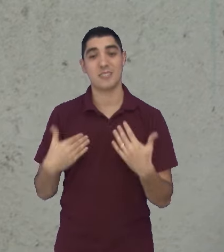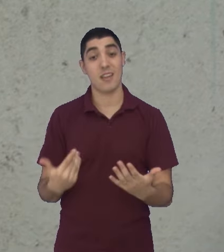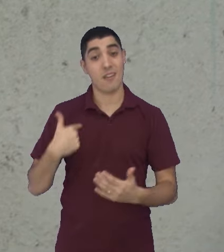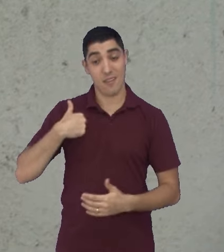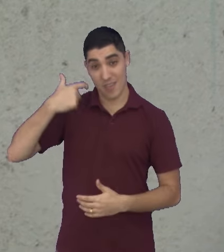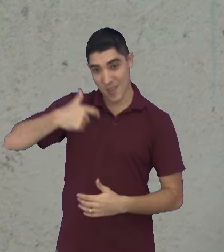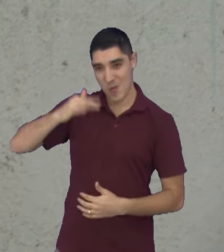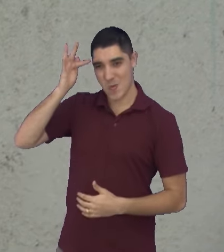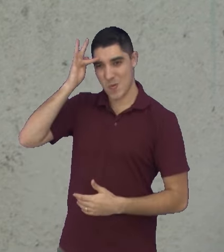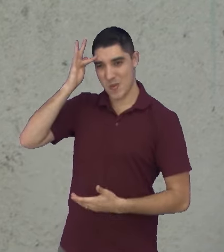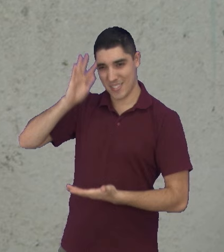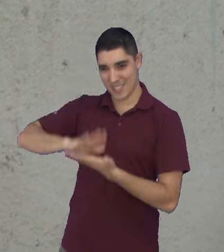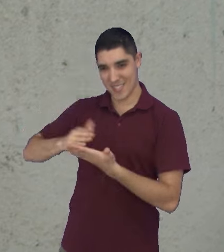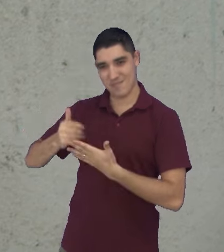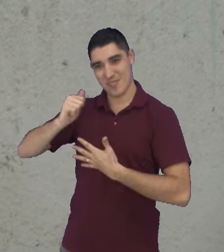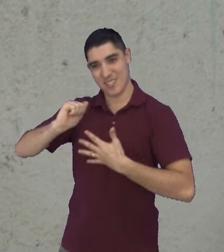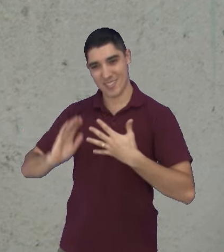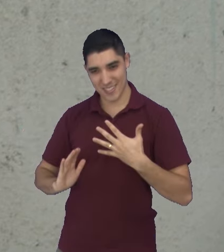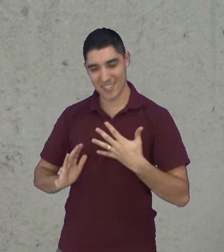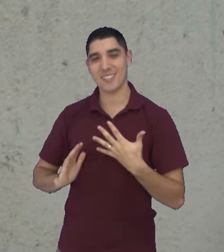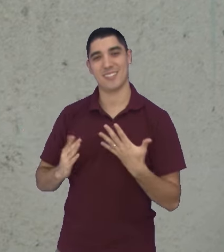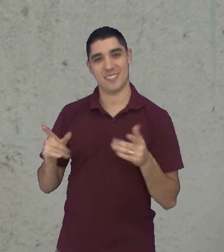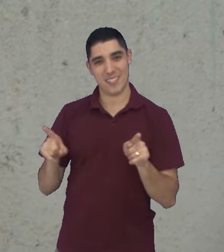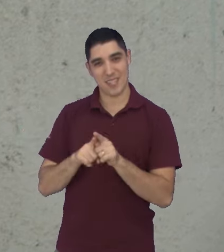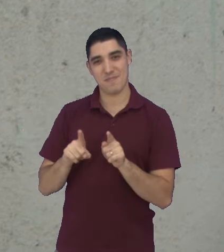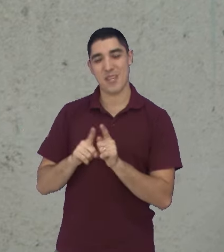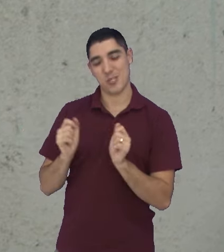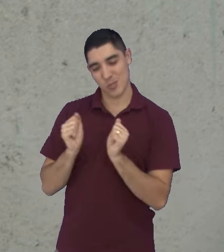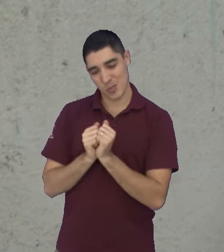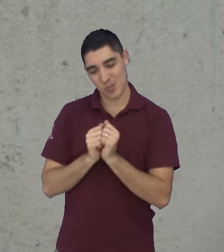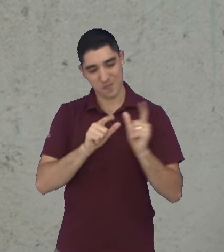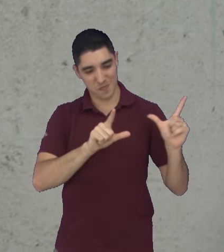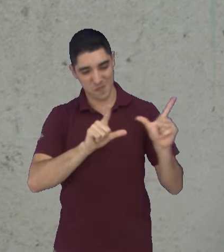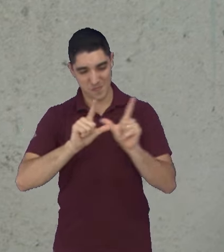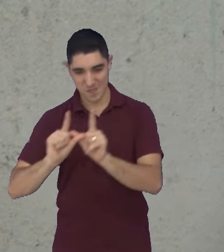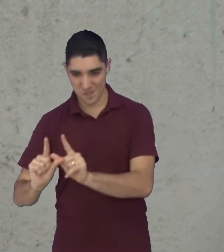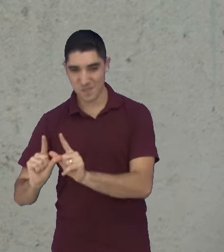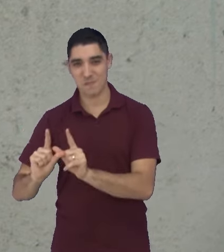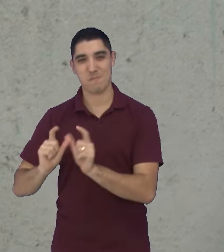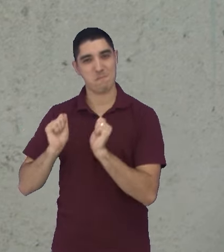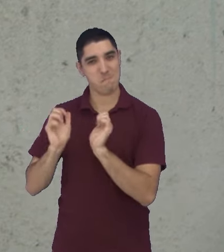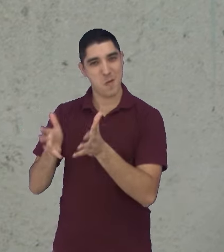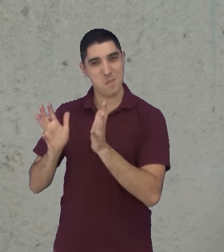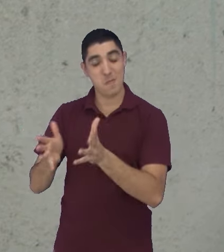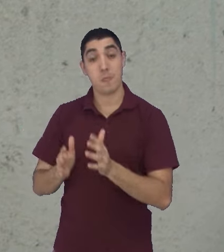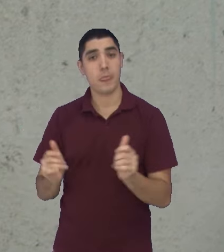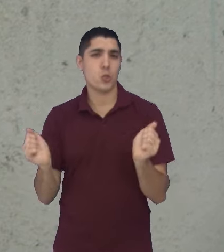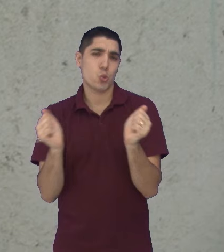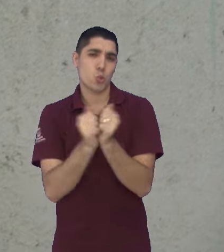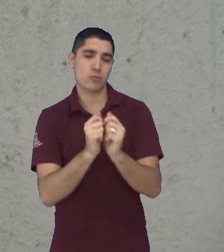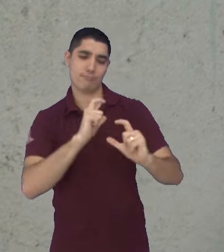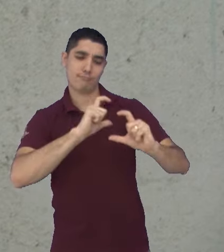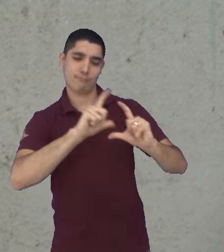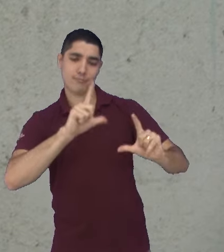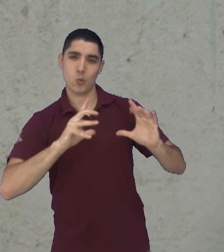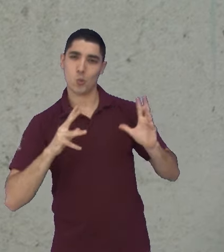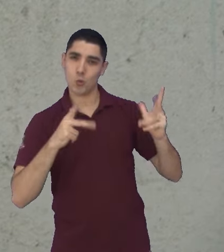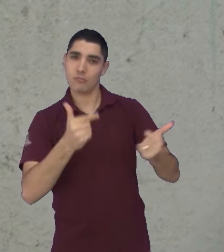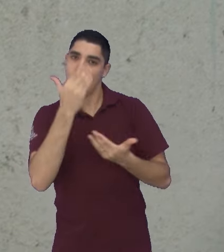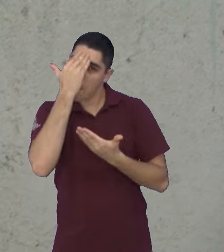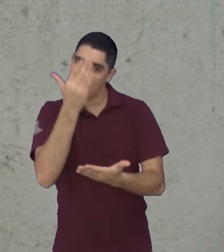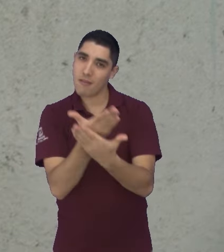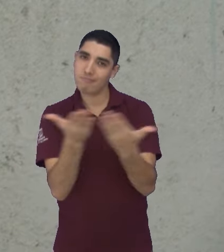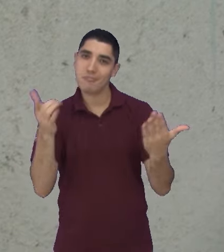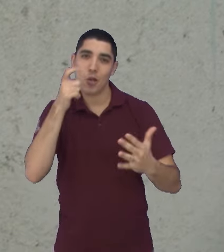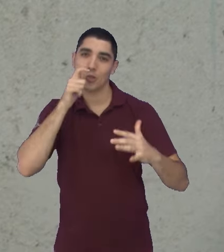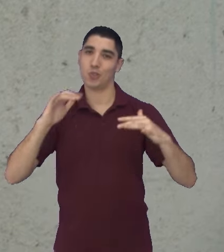Eu, o Luiz Fernando, nosso intérprete de Libras, que ficou com a gente durante todo o programa e, claro, toda a equipe da TV Câmara, agradecemos a sua